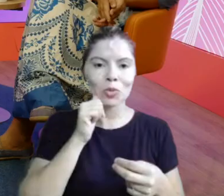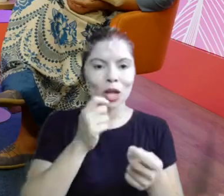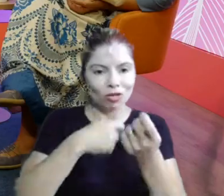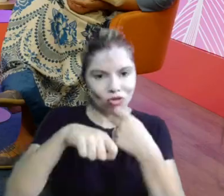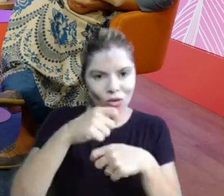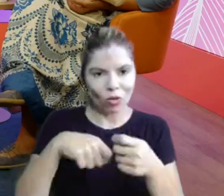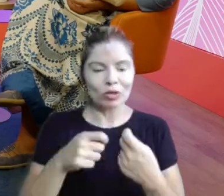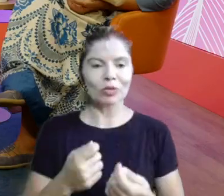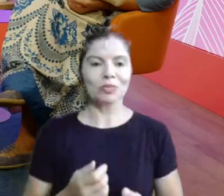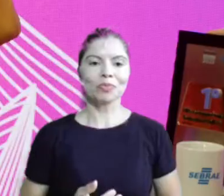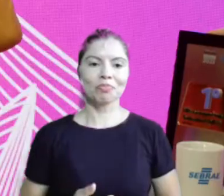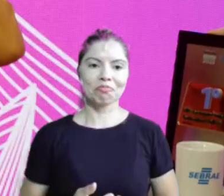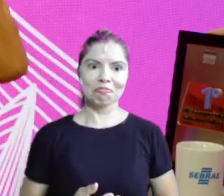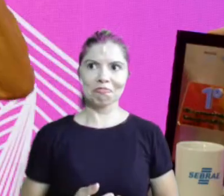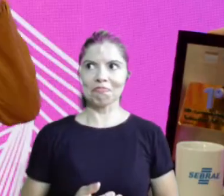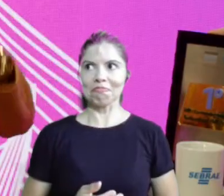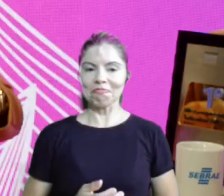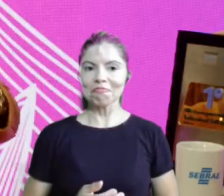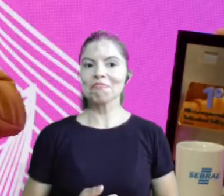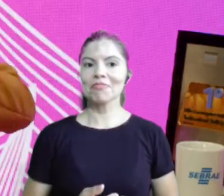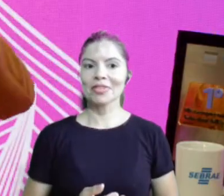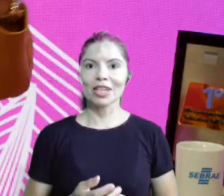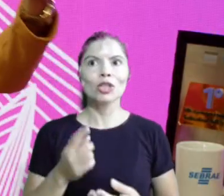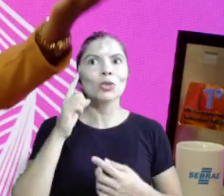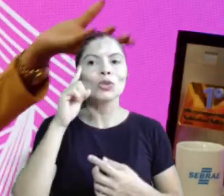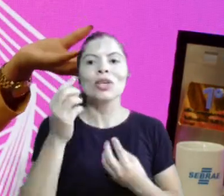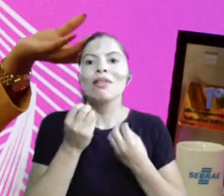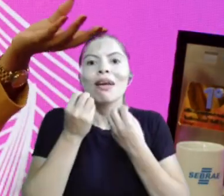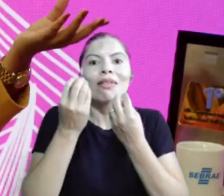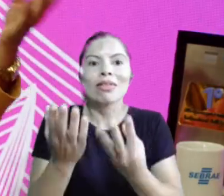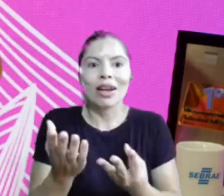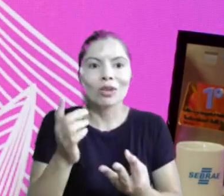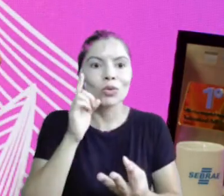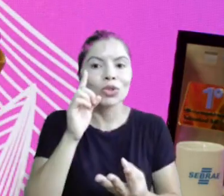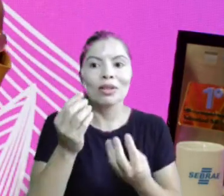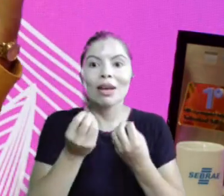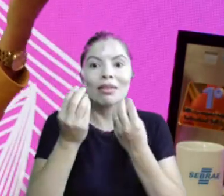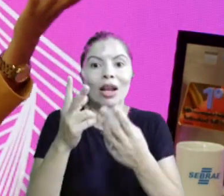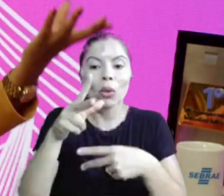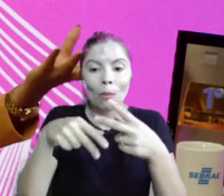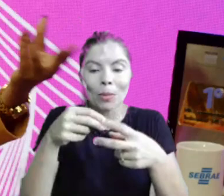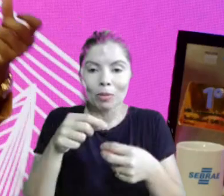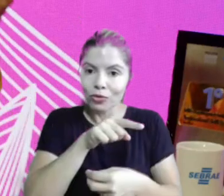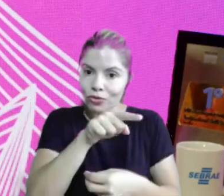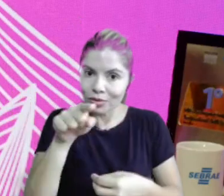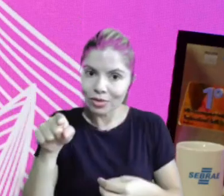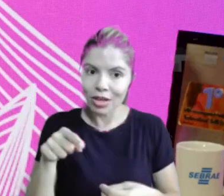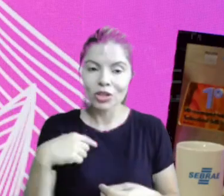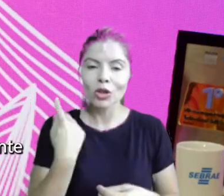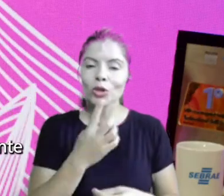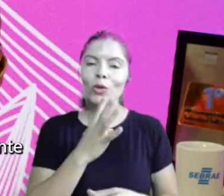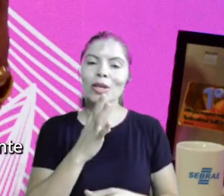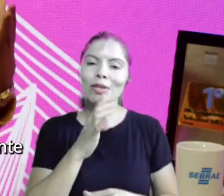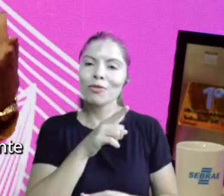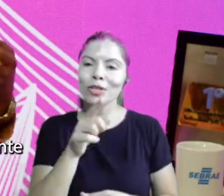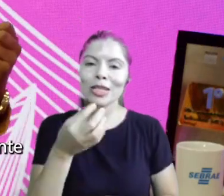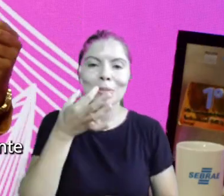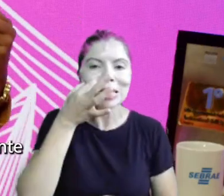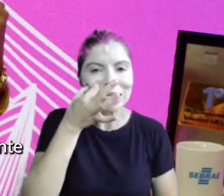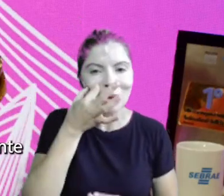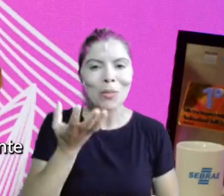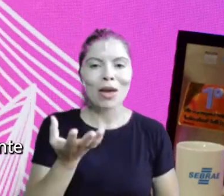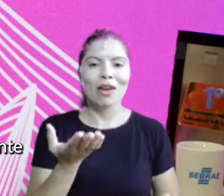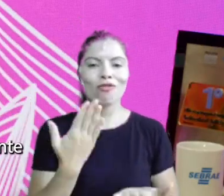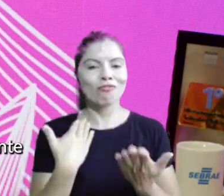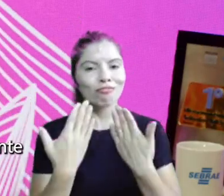Negócios. A gente está aqui. Que saia justa. No dia da entrega, no dia da entrega do prêmio, a gente conheceu